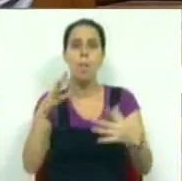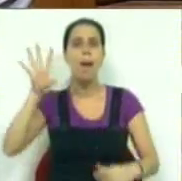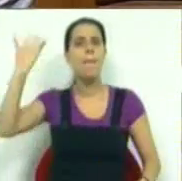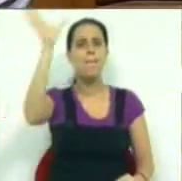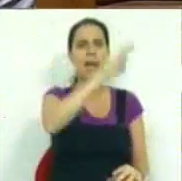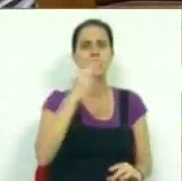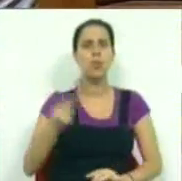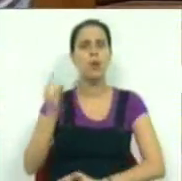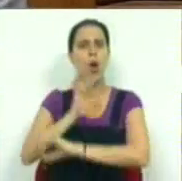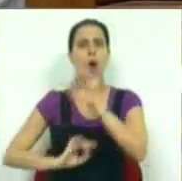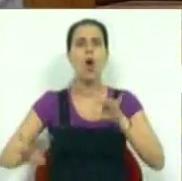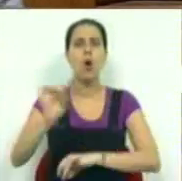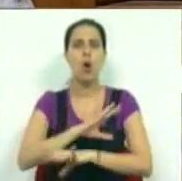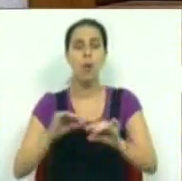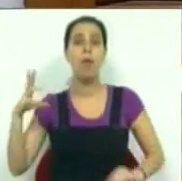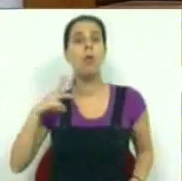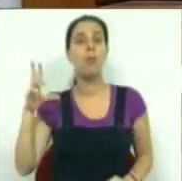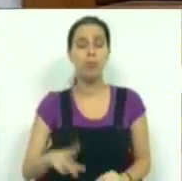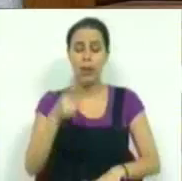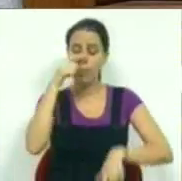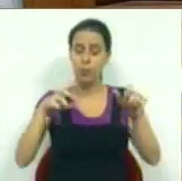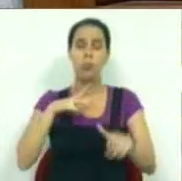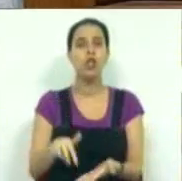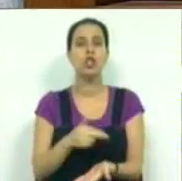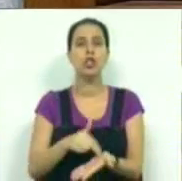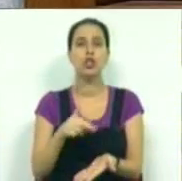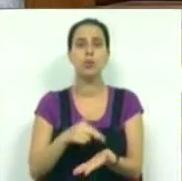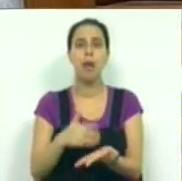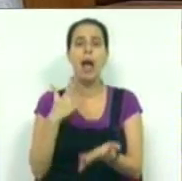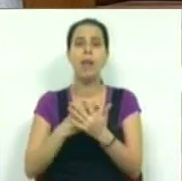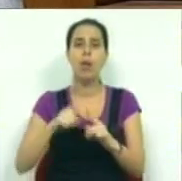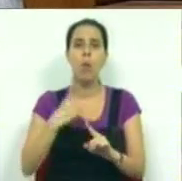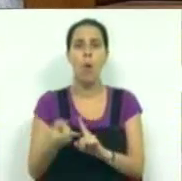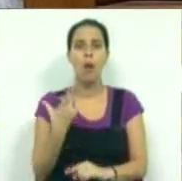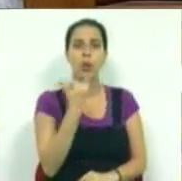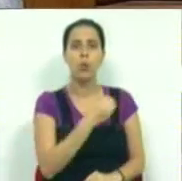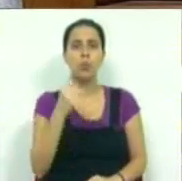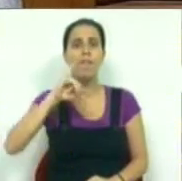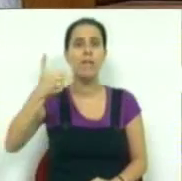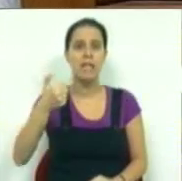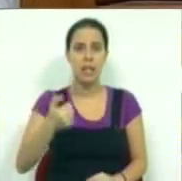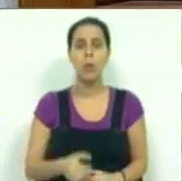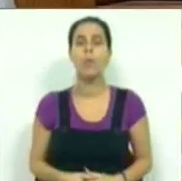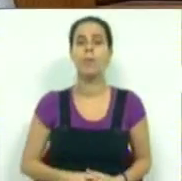dos países da União Europeia, Portugal e os portugueses terão de esperar até o ano 2025.